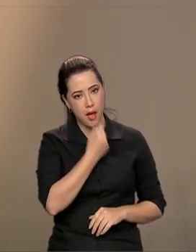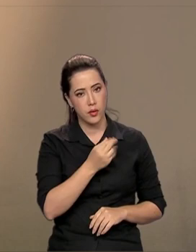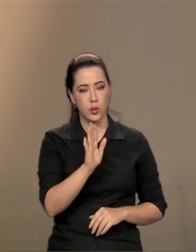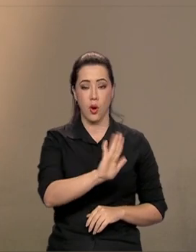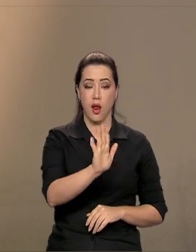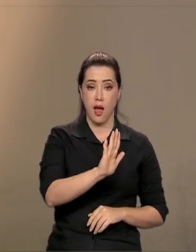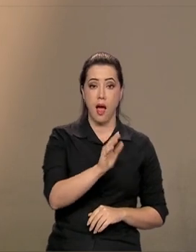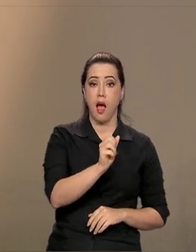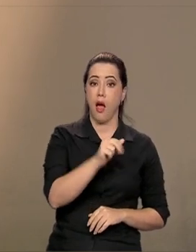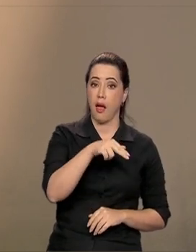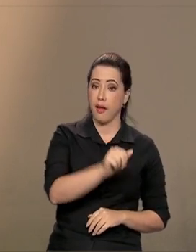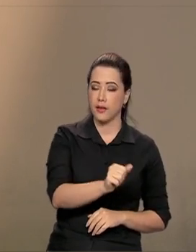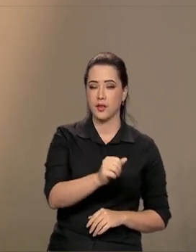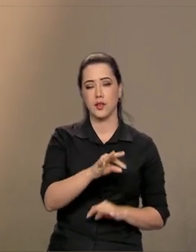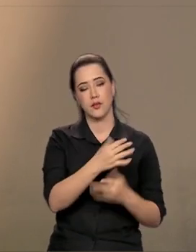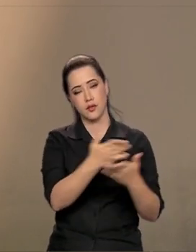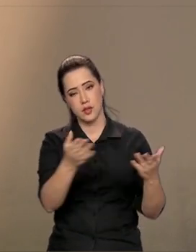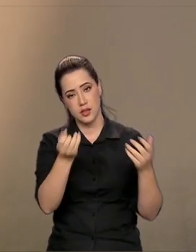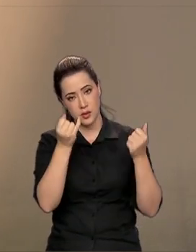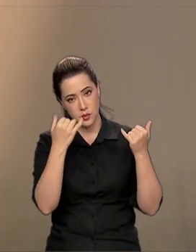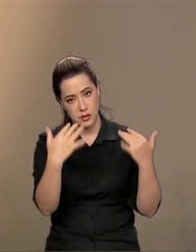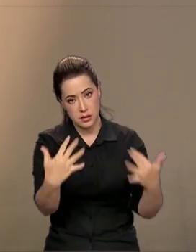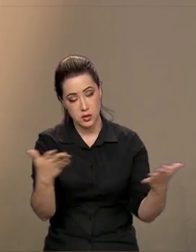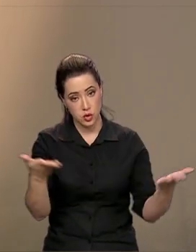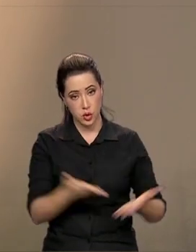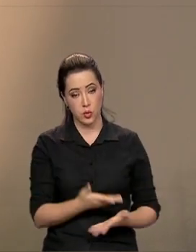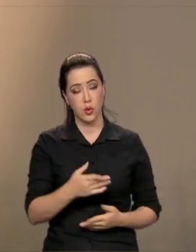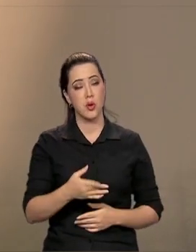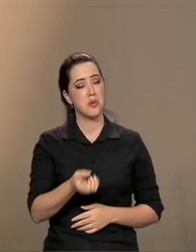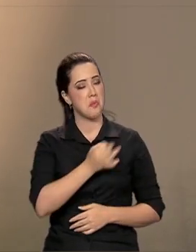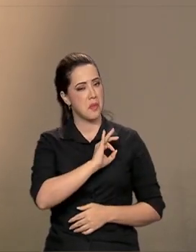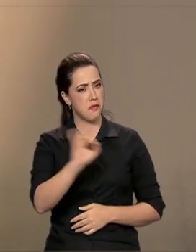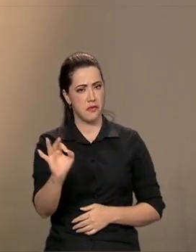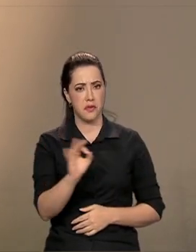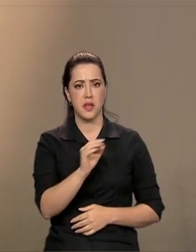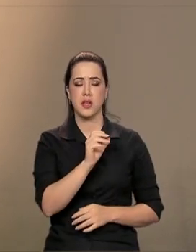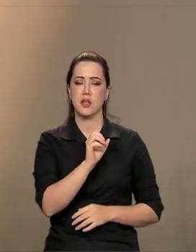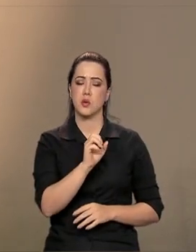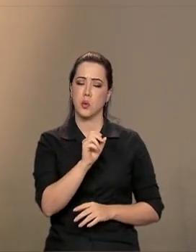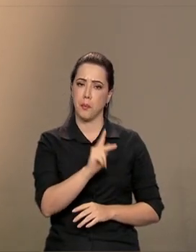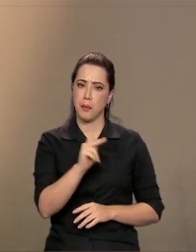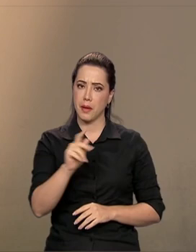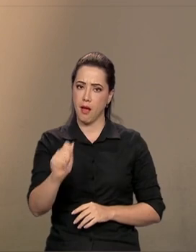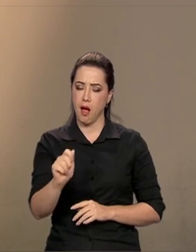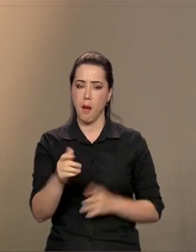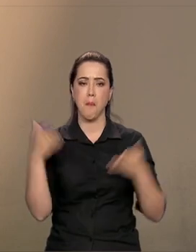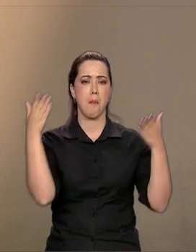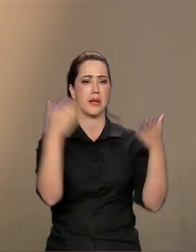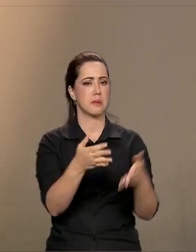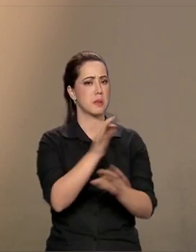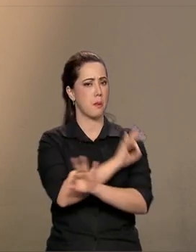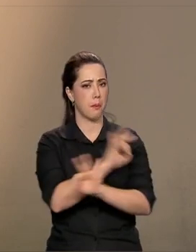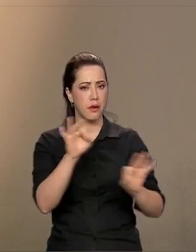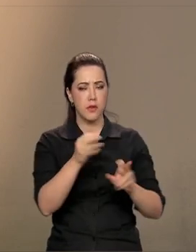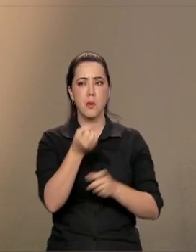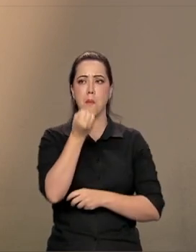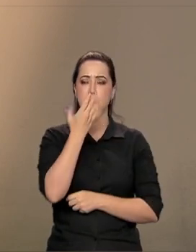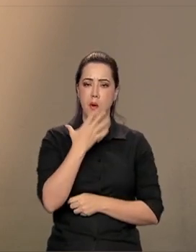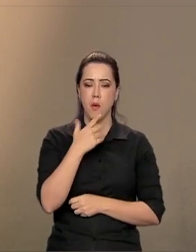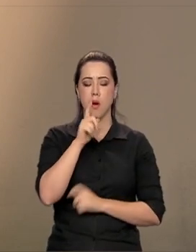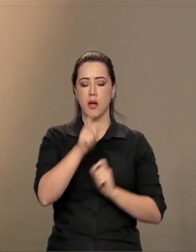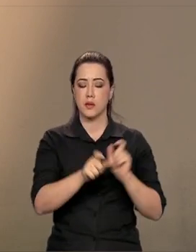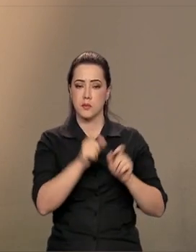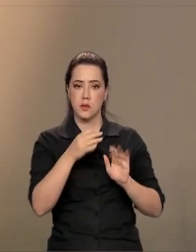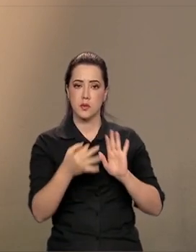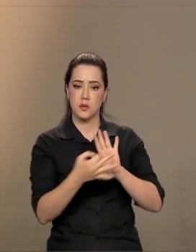que nos assistem nesse momento. Foi um sucesso o PPA. Foi uma participação muito, muito intensa.